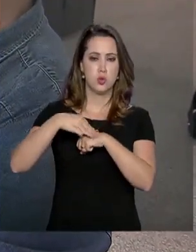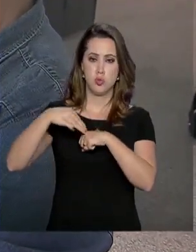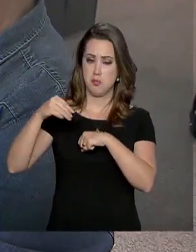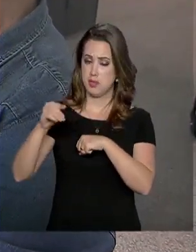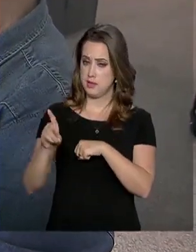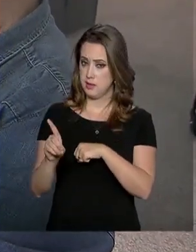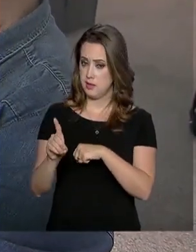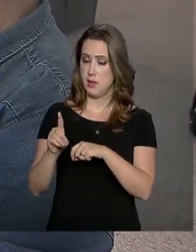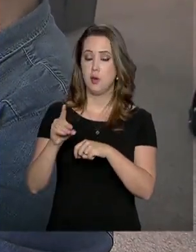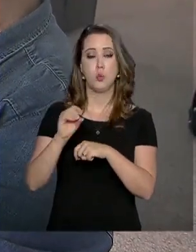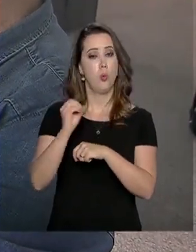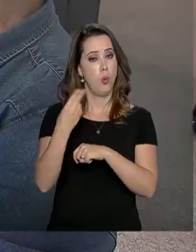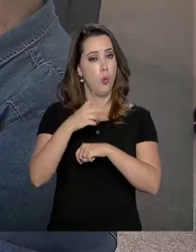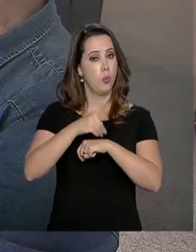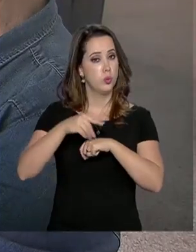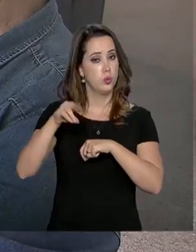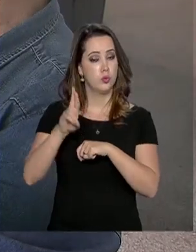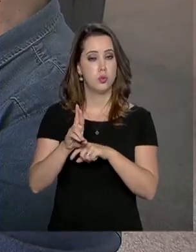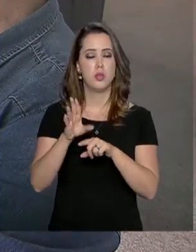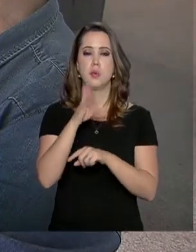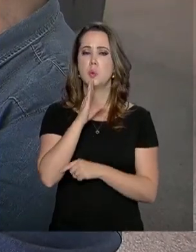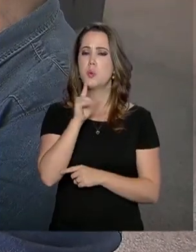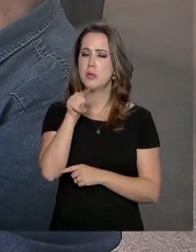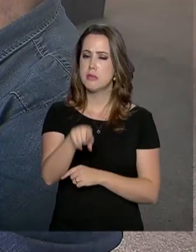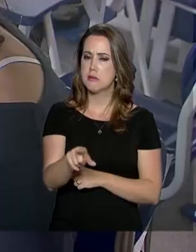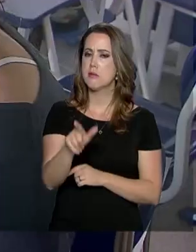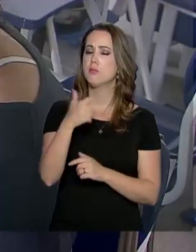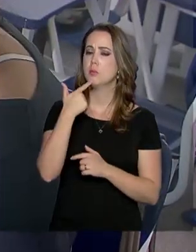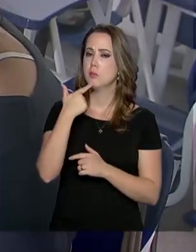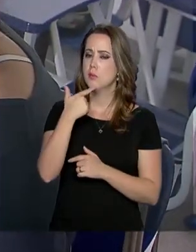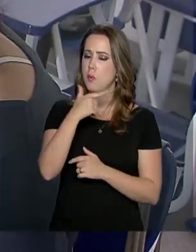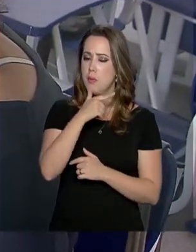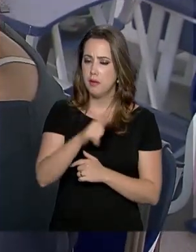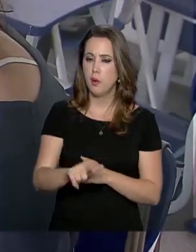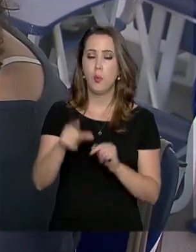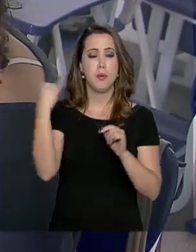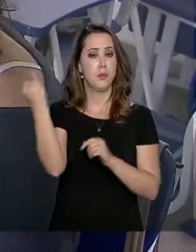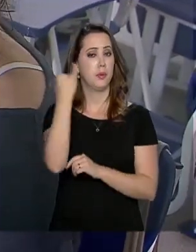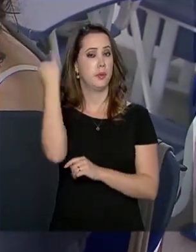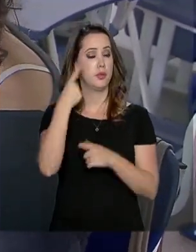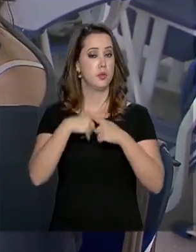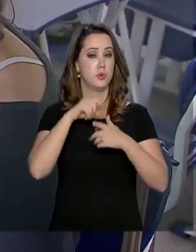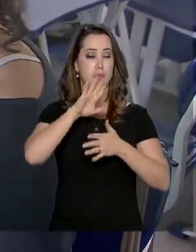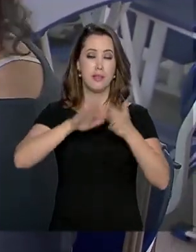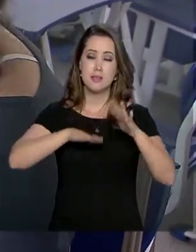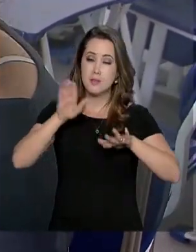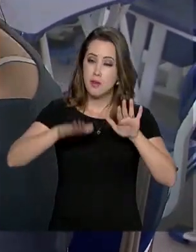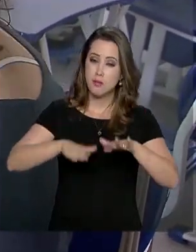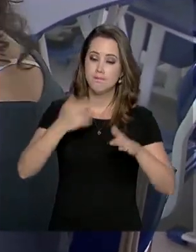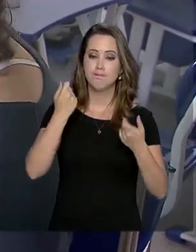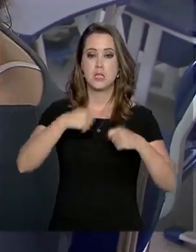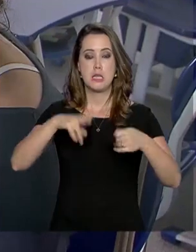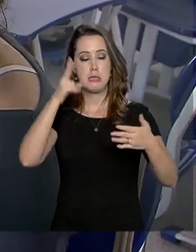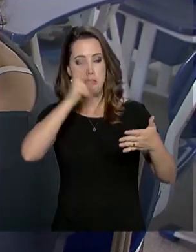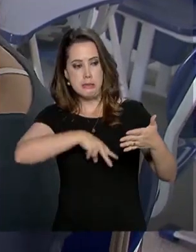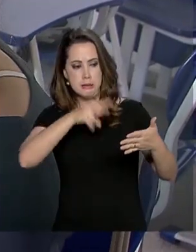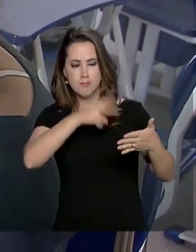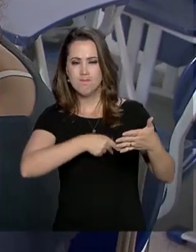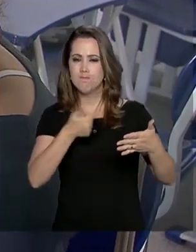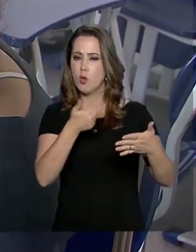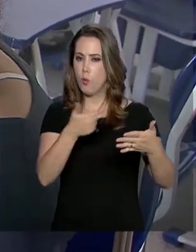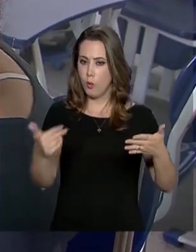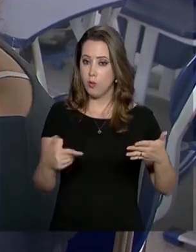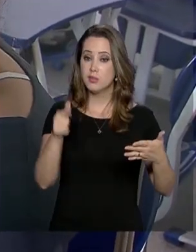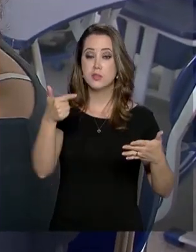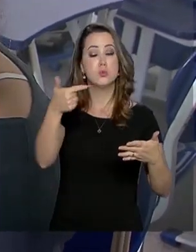doutorado, o conhecimento de uma língua estrangeira é essencial. Isso porque muitos dos textos que o estudante tem acesso durante